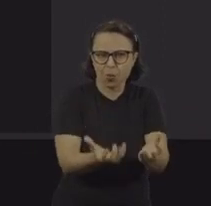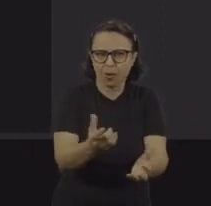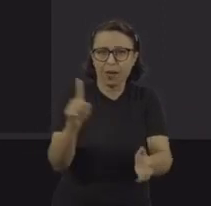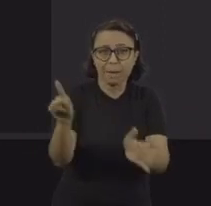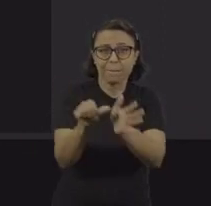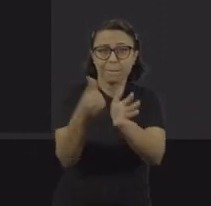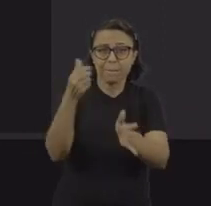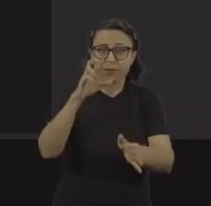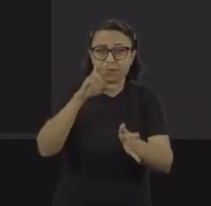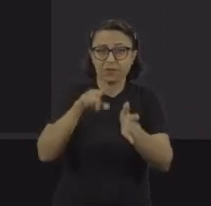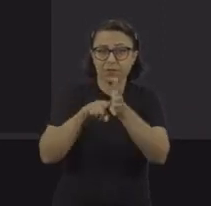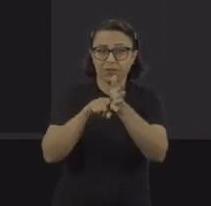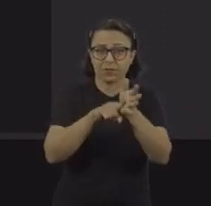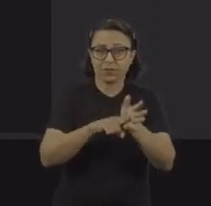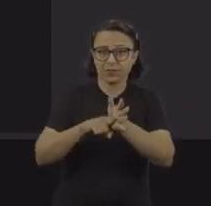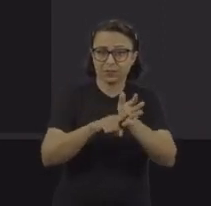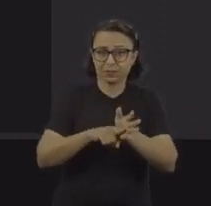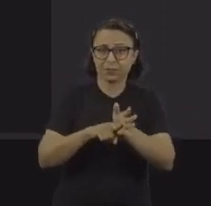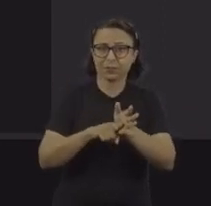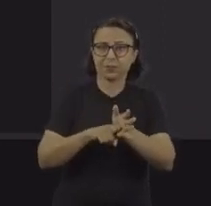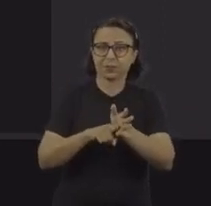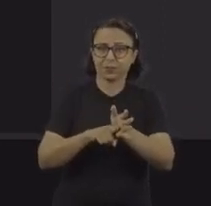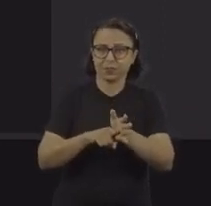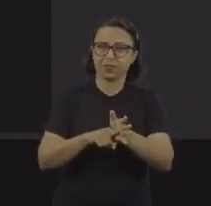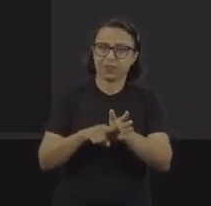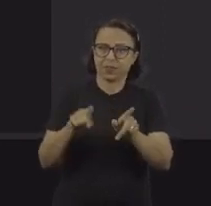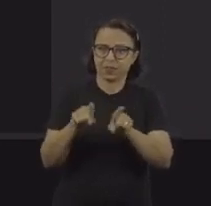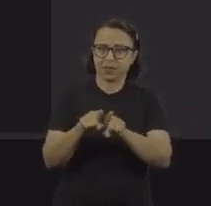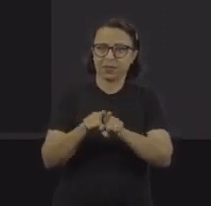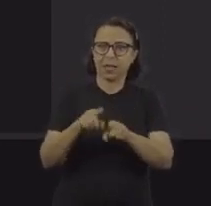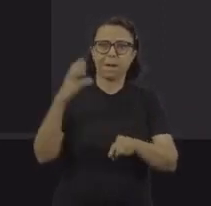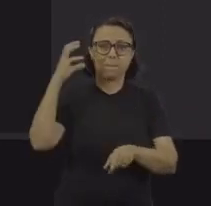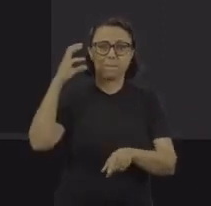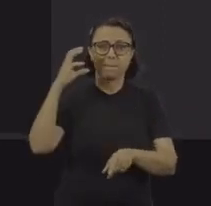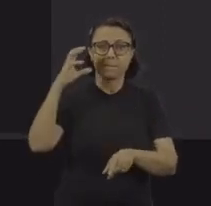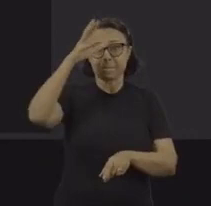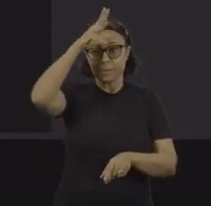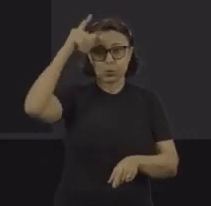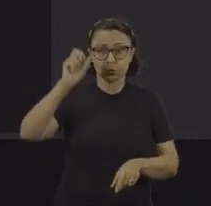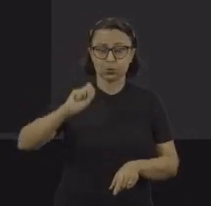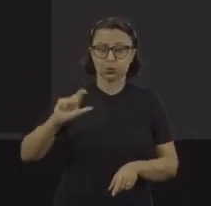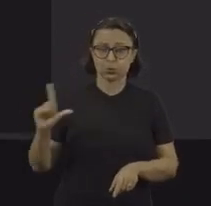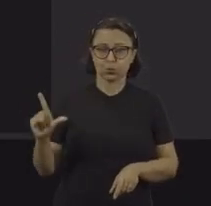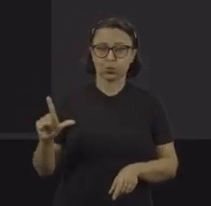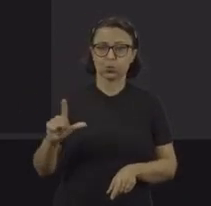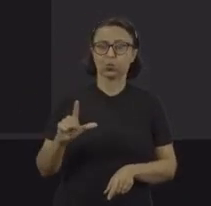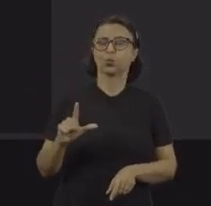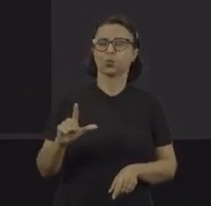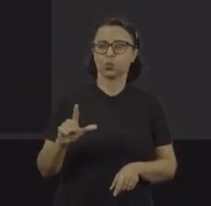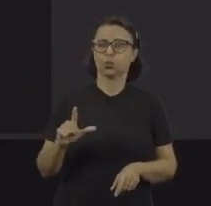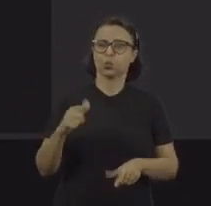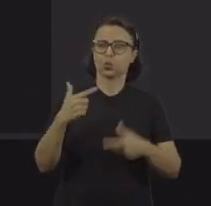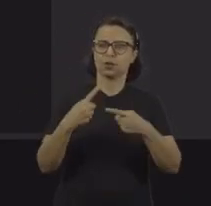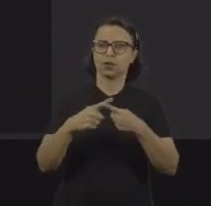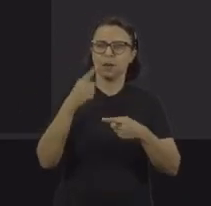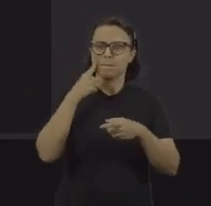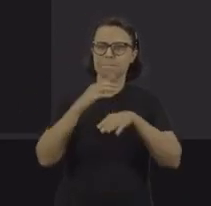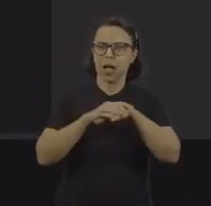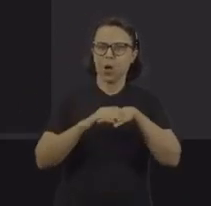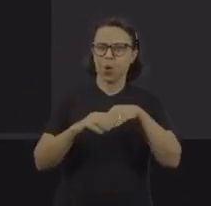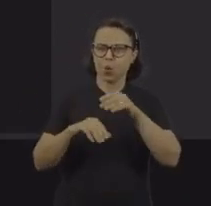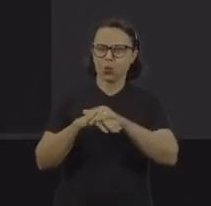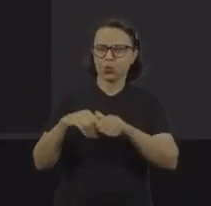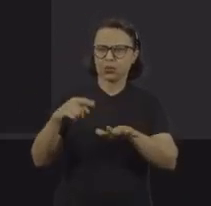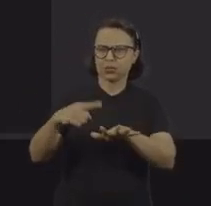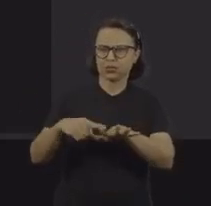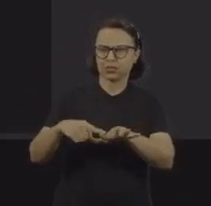fiscalização que foi realizada em 95, numa carvoaria do Mato Grosso do Sul, e eu queria chamar a atenção para a mão dela, para quem